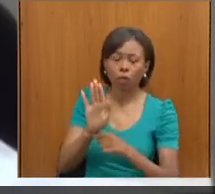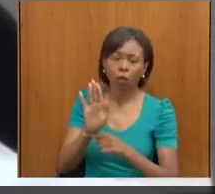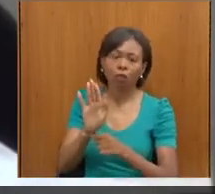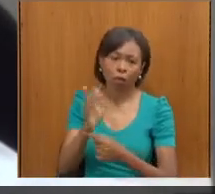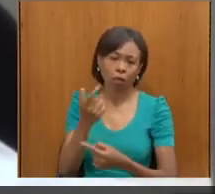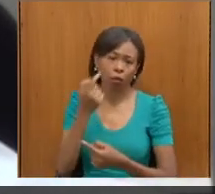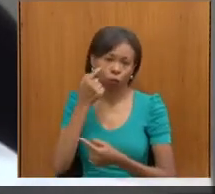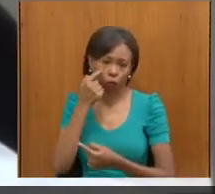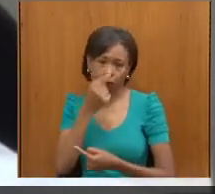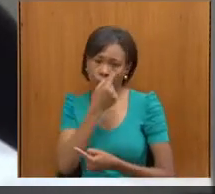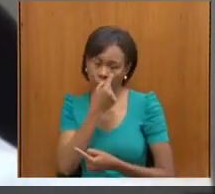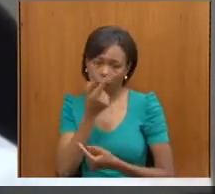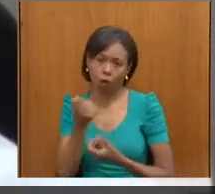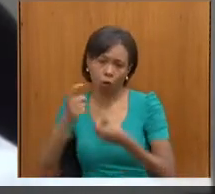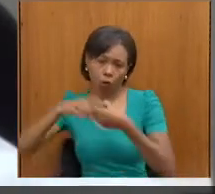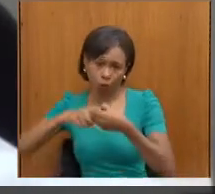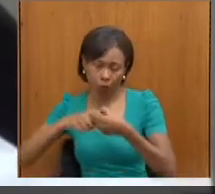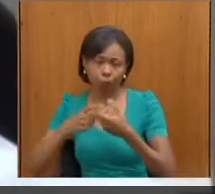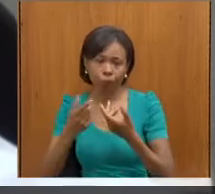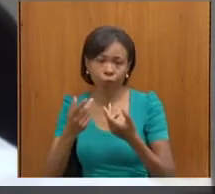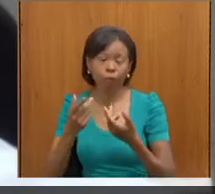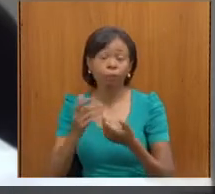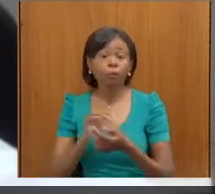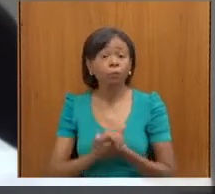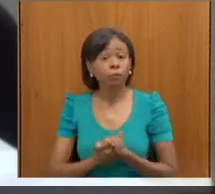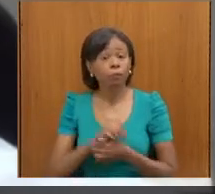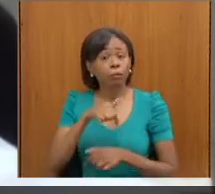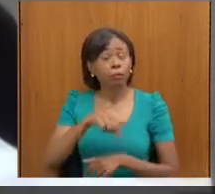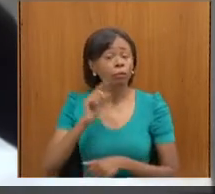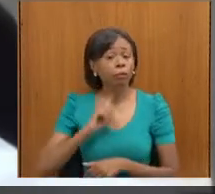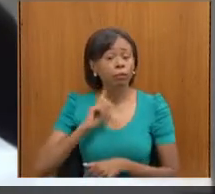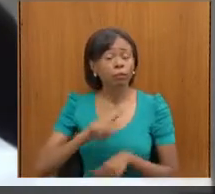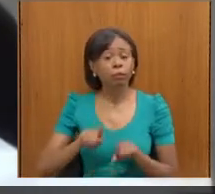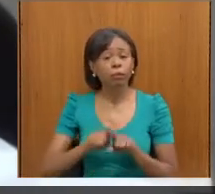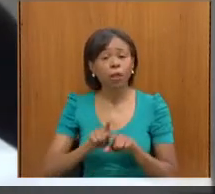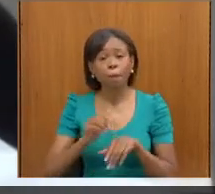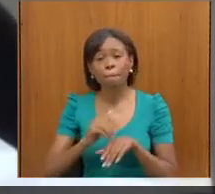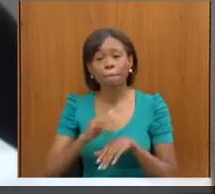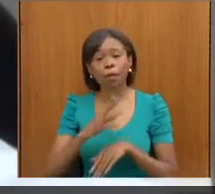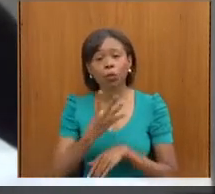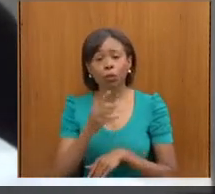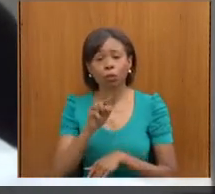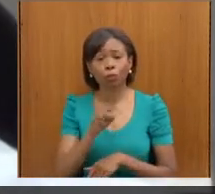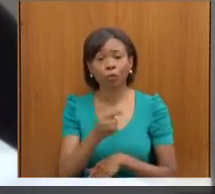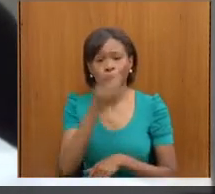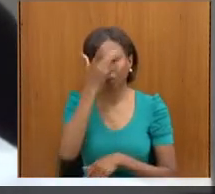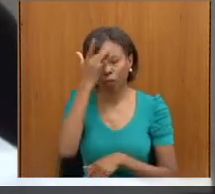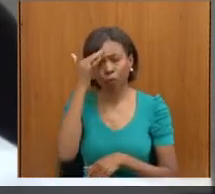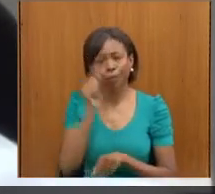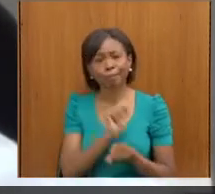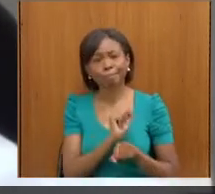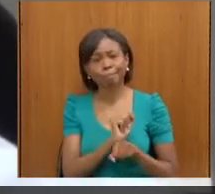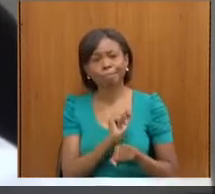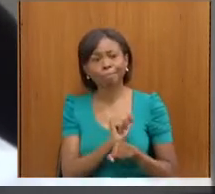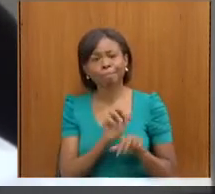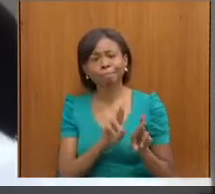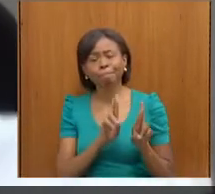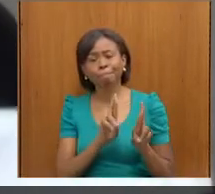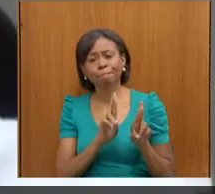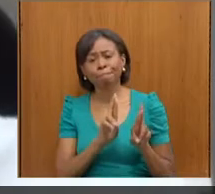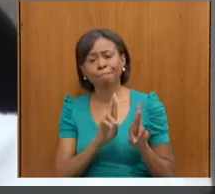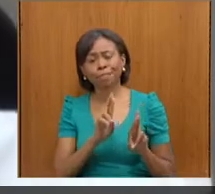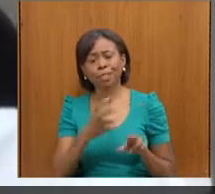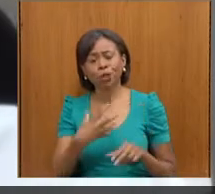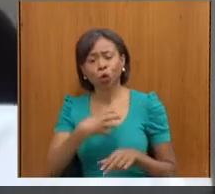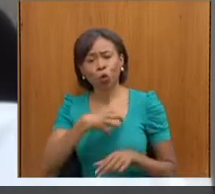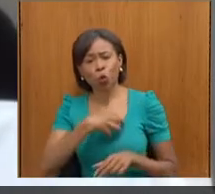hoje no estado de Minas mais de 4 mil pessoas esperando por um órgão ou tecido. Então, é muito importante que